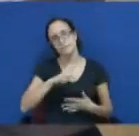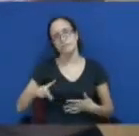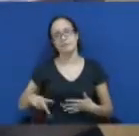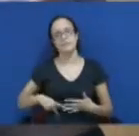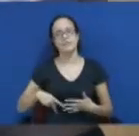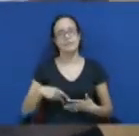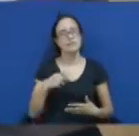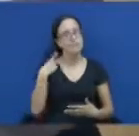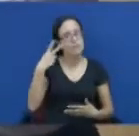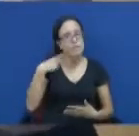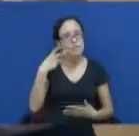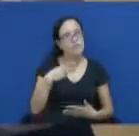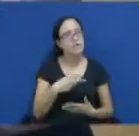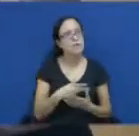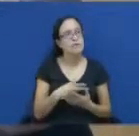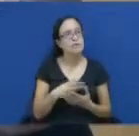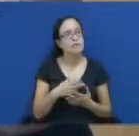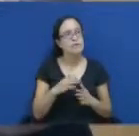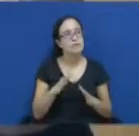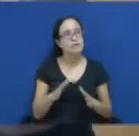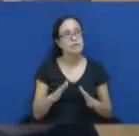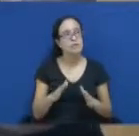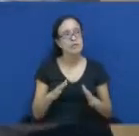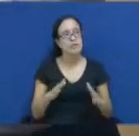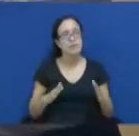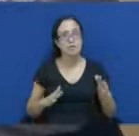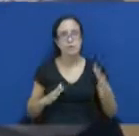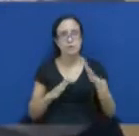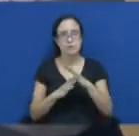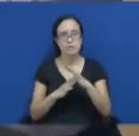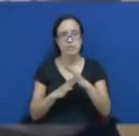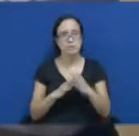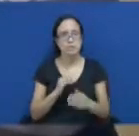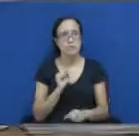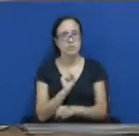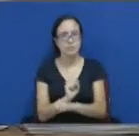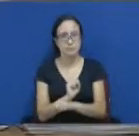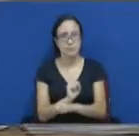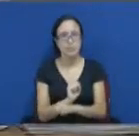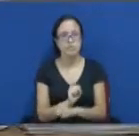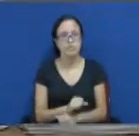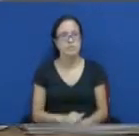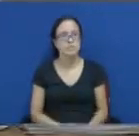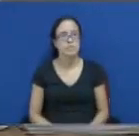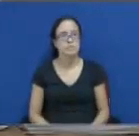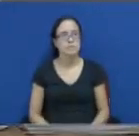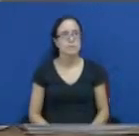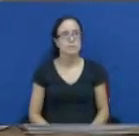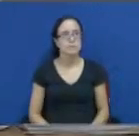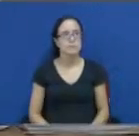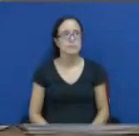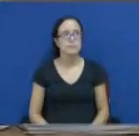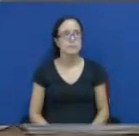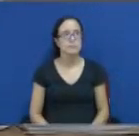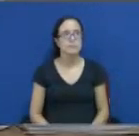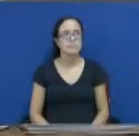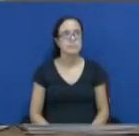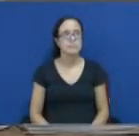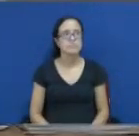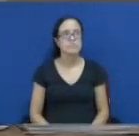nobres vereadoras... Deixa eu suspender os trabalhos um minuto, senhor José Oliveira. Os trabalhos estão suspensos. Eu peço para que a plateia, o público,